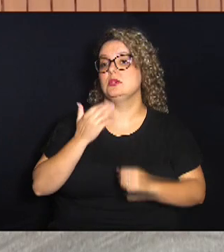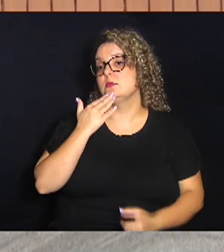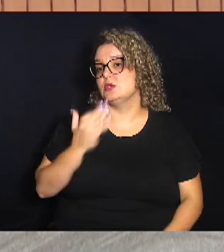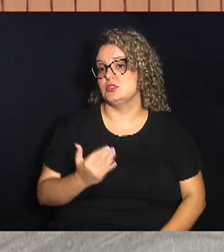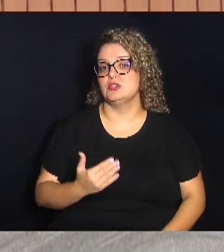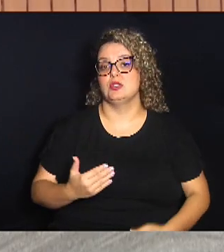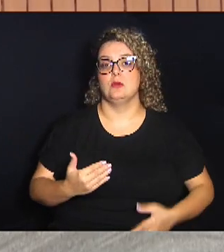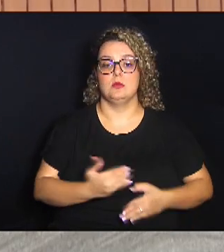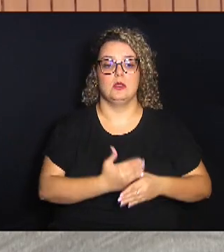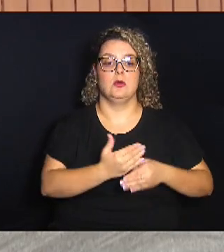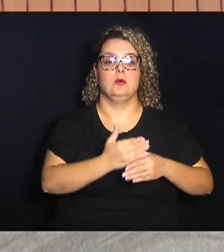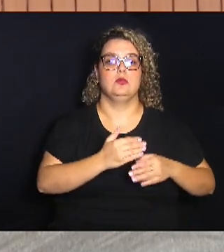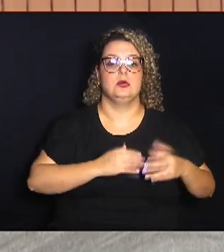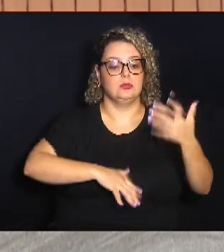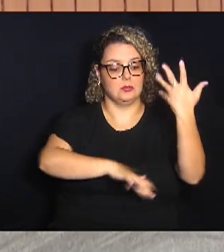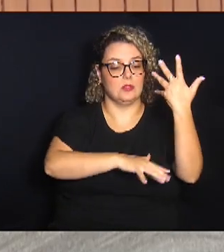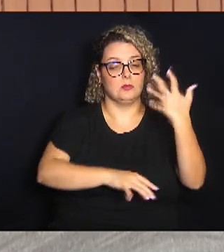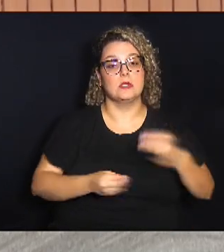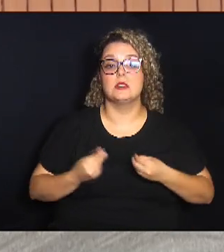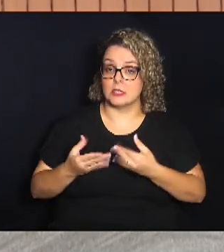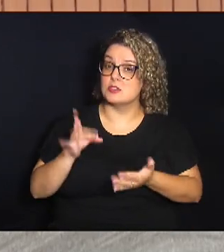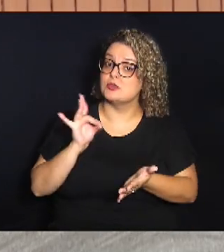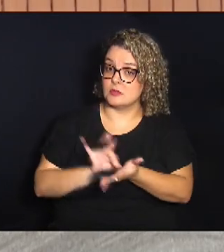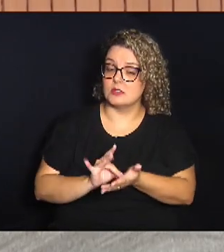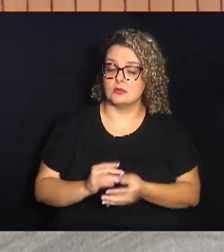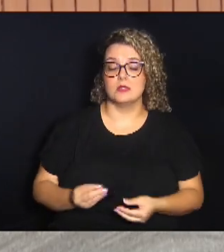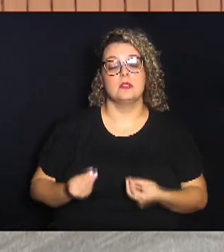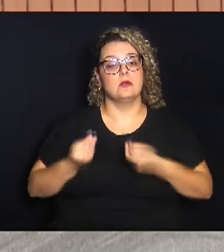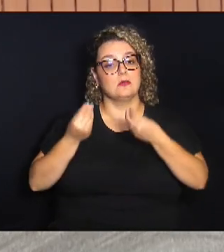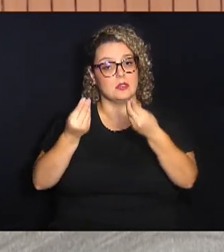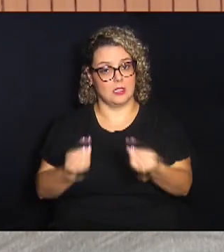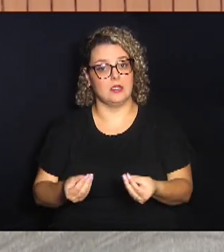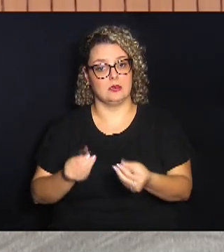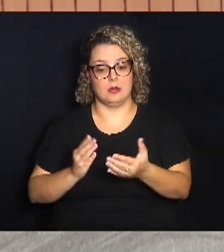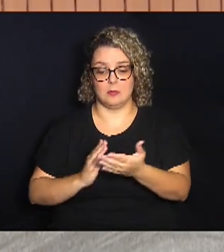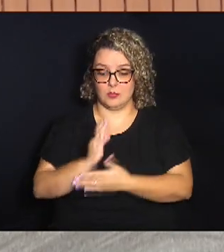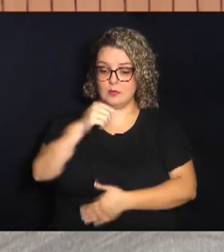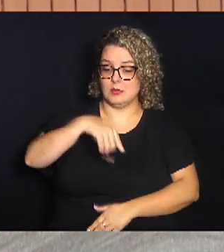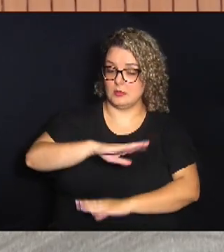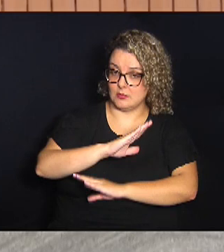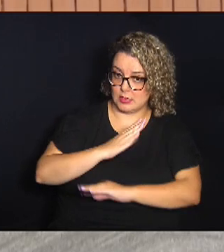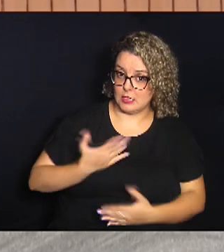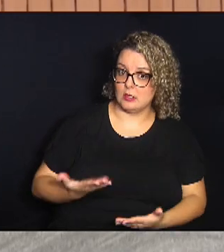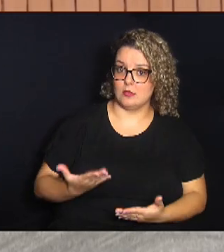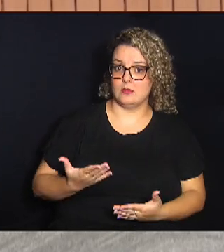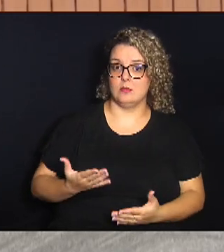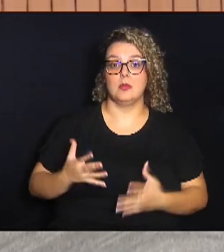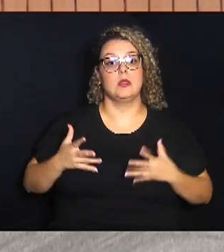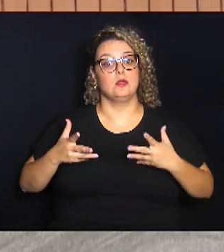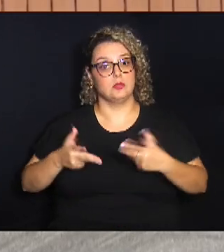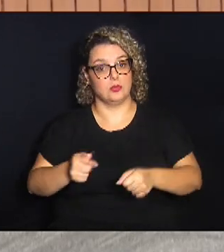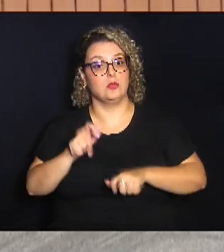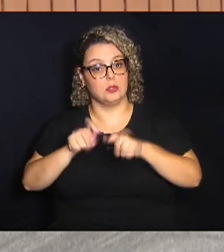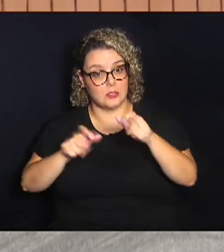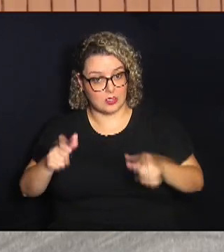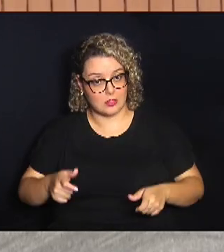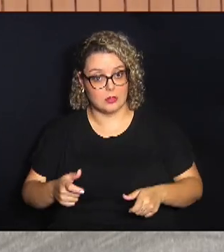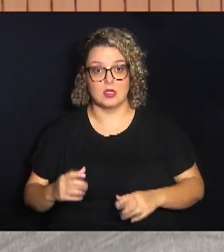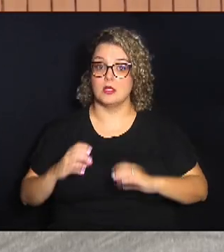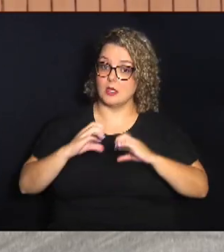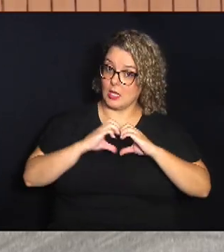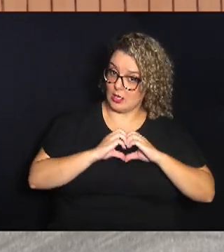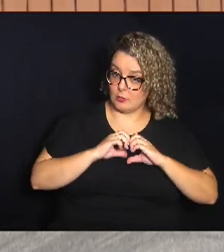isso daí de verdade e de fato. Então, vai proporcionar, sendo aprovada aqui nesta Casa Legislativa, para todas as pessoas que amam PET,